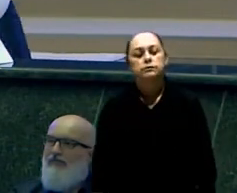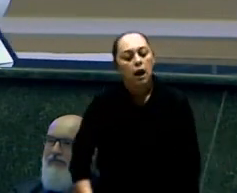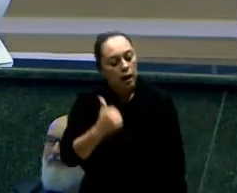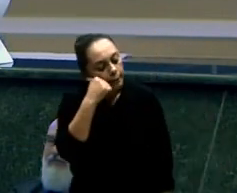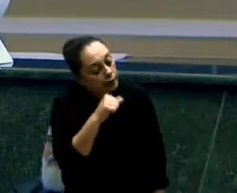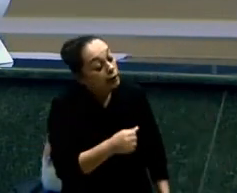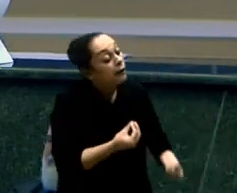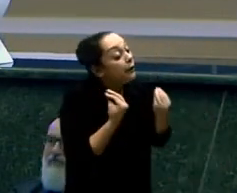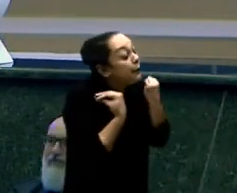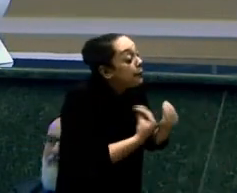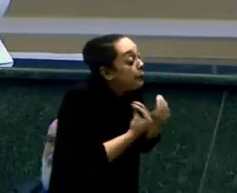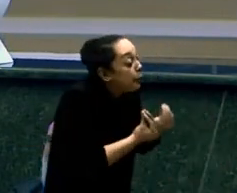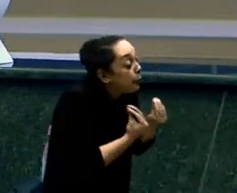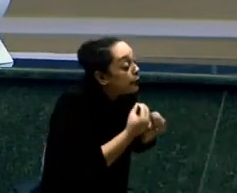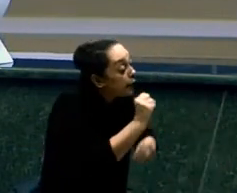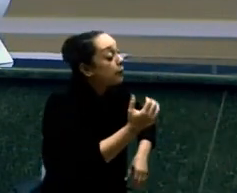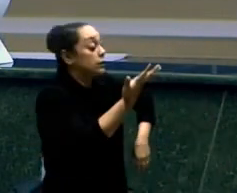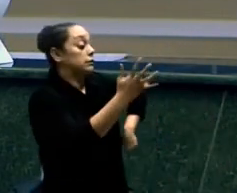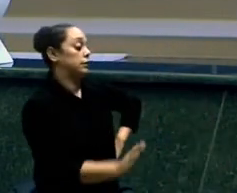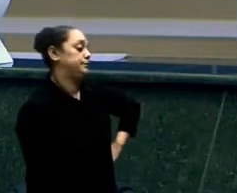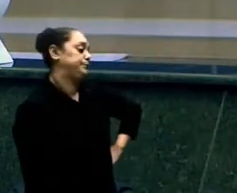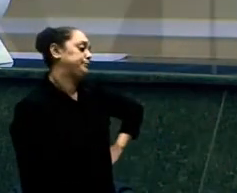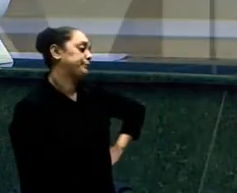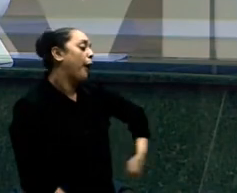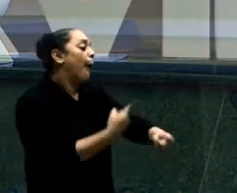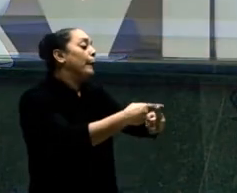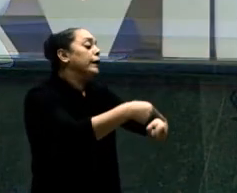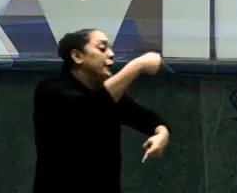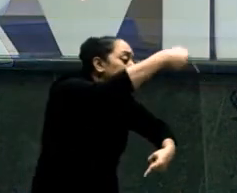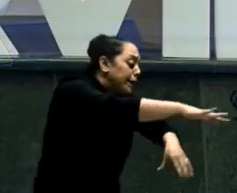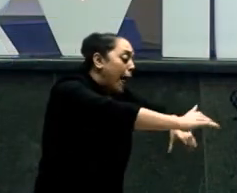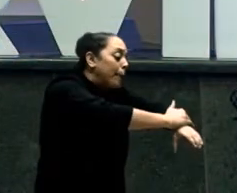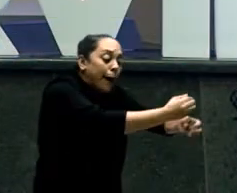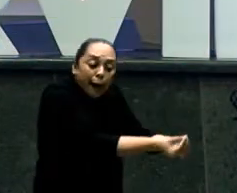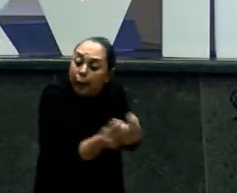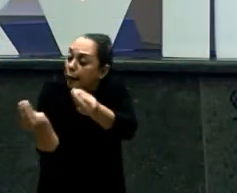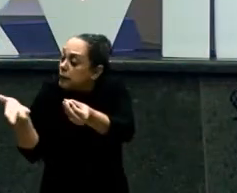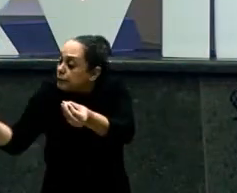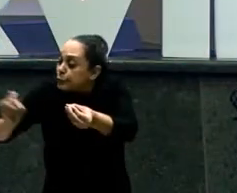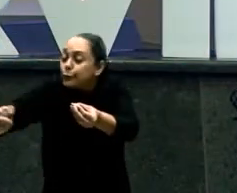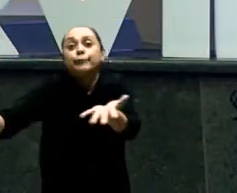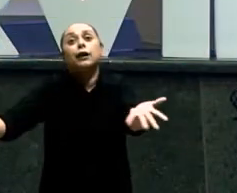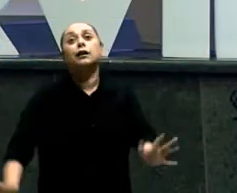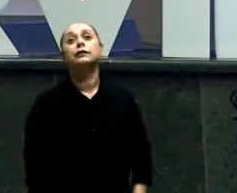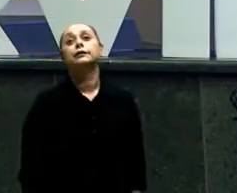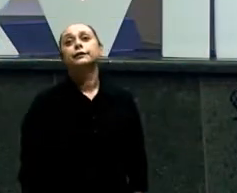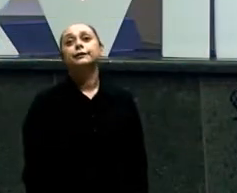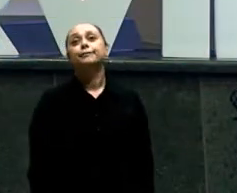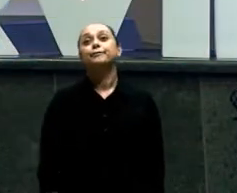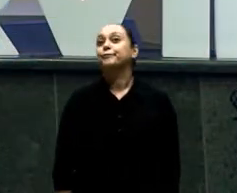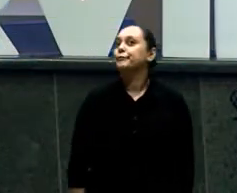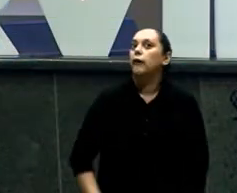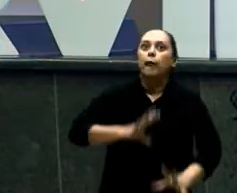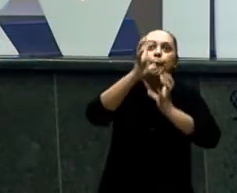Eu estou aqui Então Filha, você está com o sapato Assumando? Estou Estou com o sapato dela Devolve o sapato Ela pegou minha blusa Não lavou